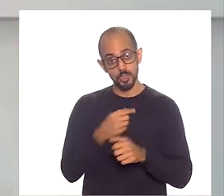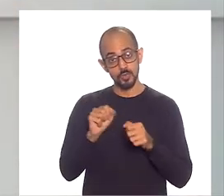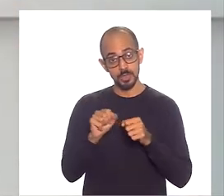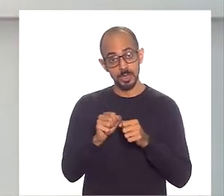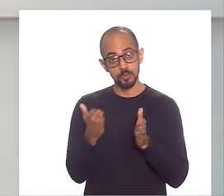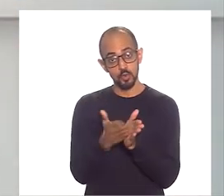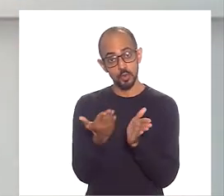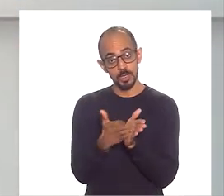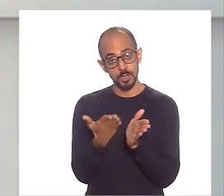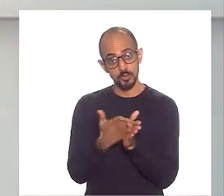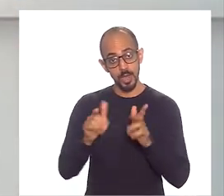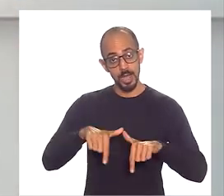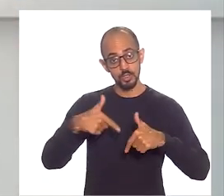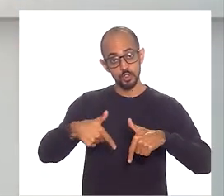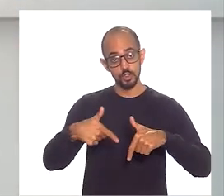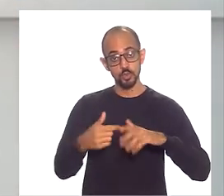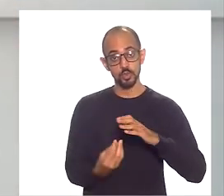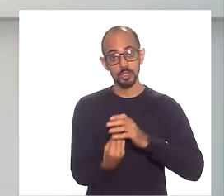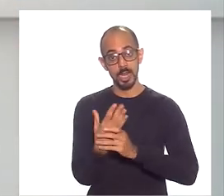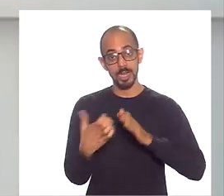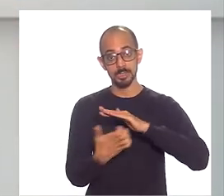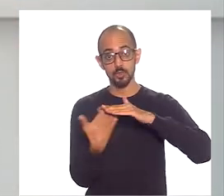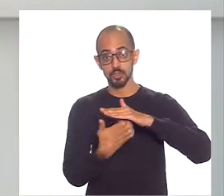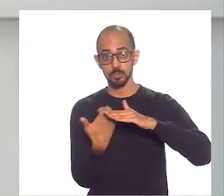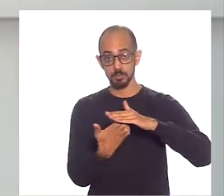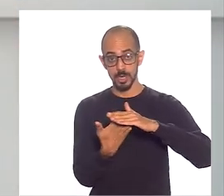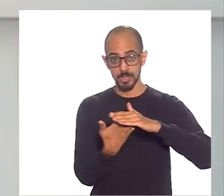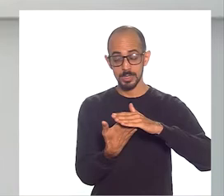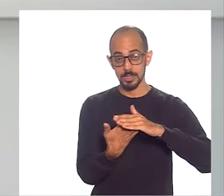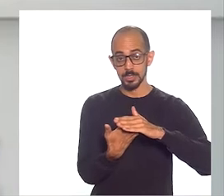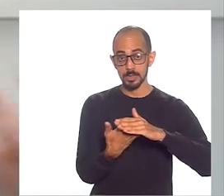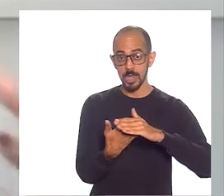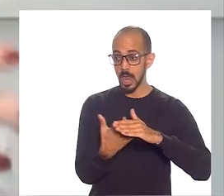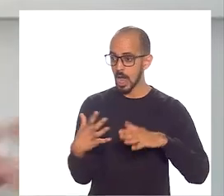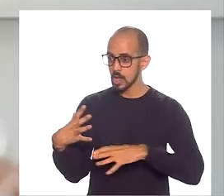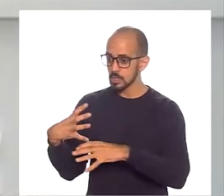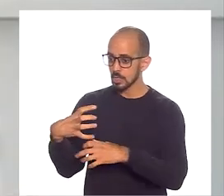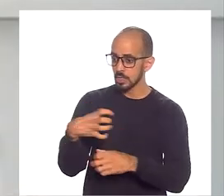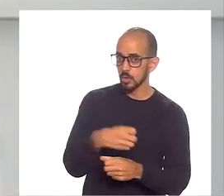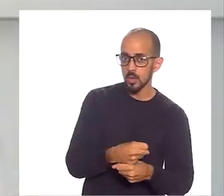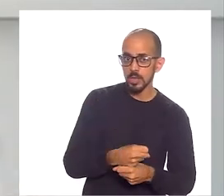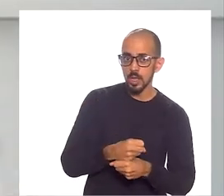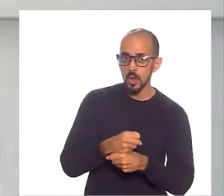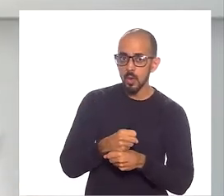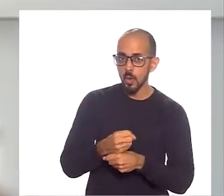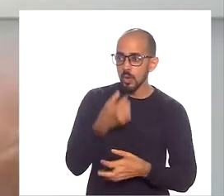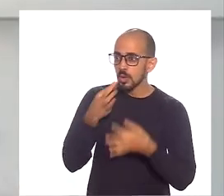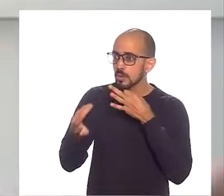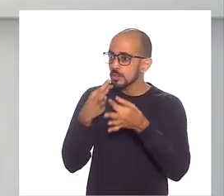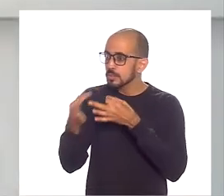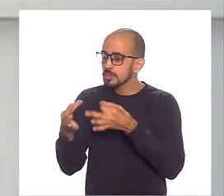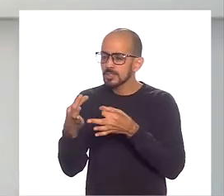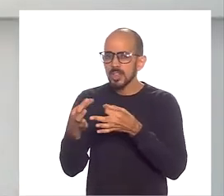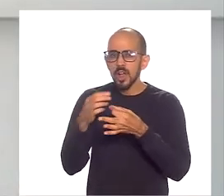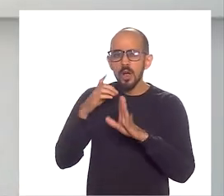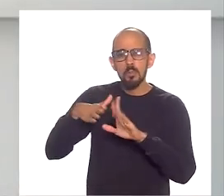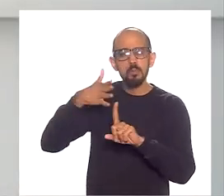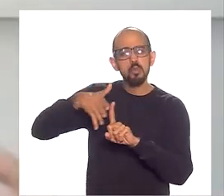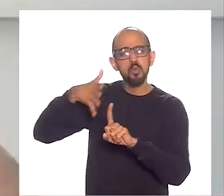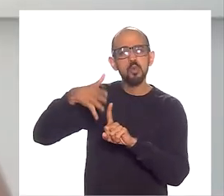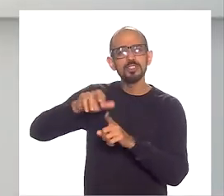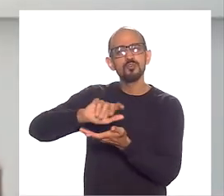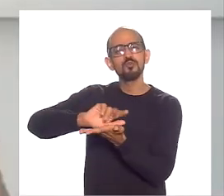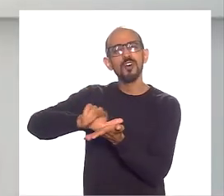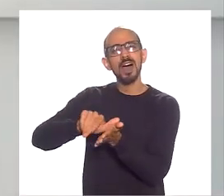Mundial lançou um livro chamado Atitude Empreendedora, onde ela recolheu depoimentos de diversas pessoas